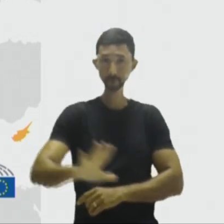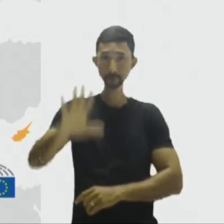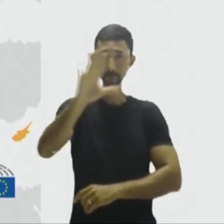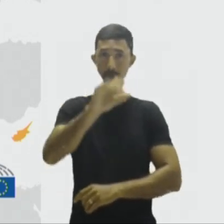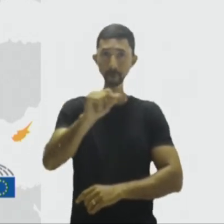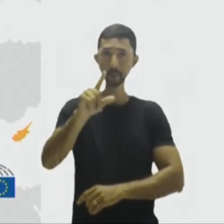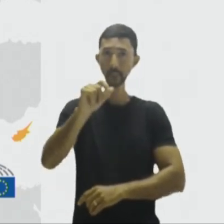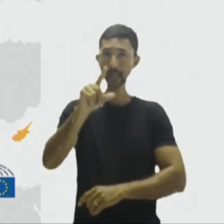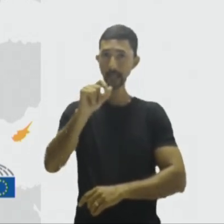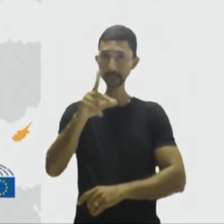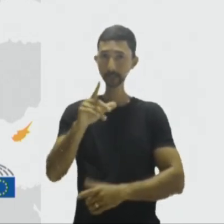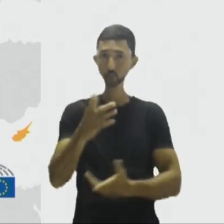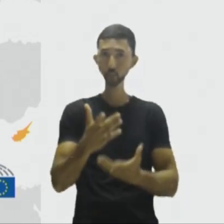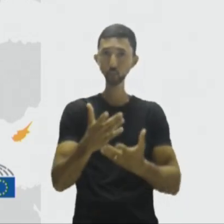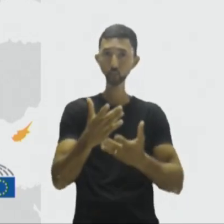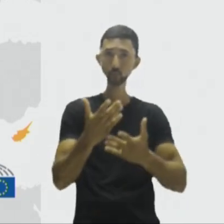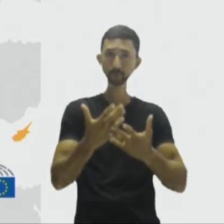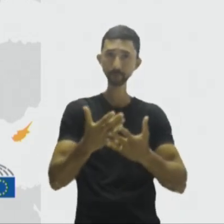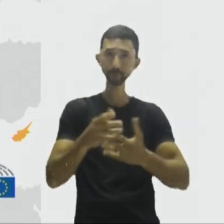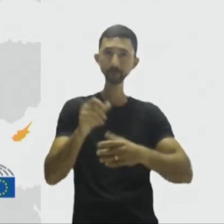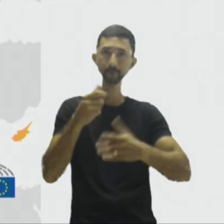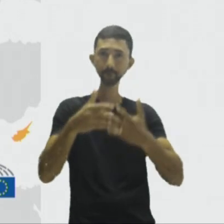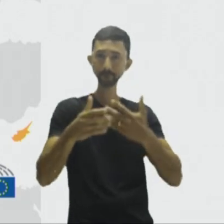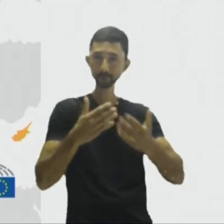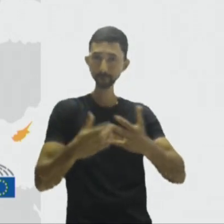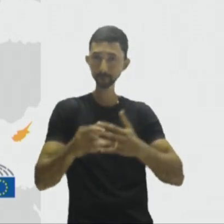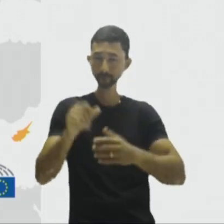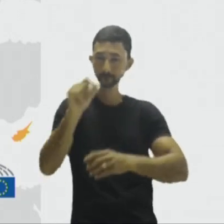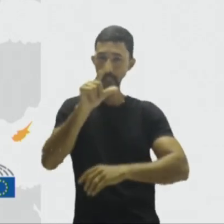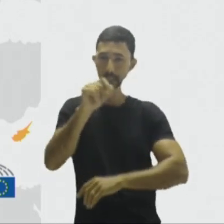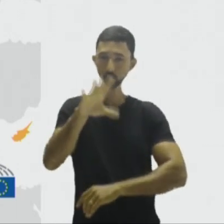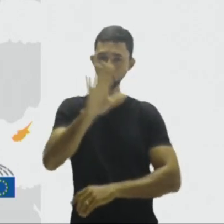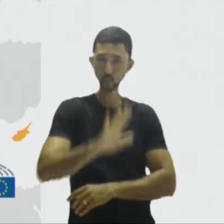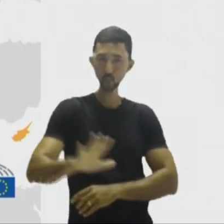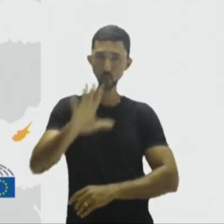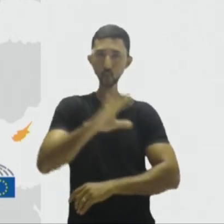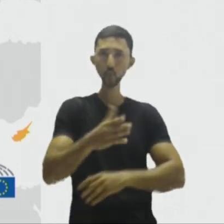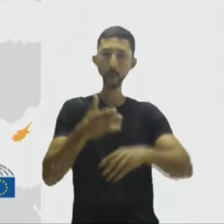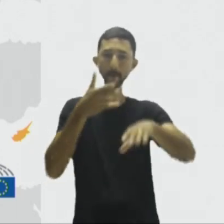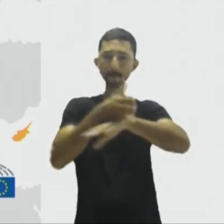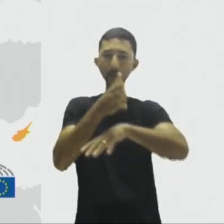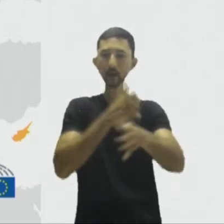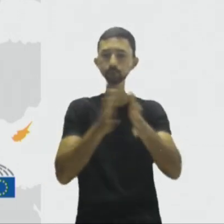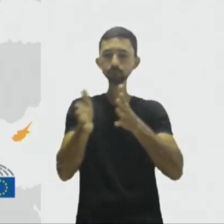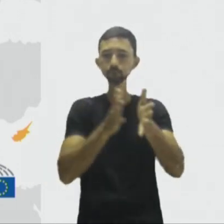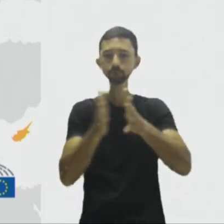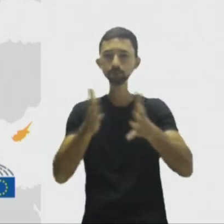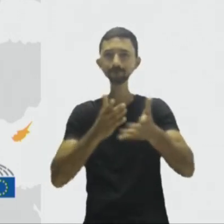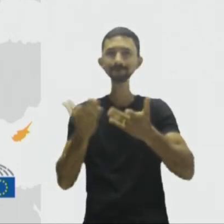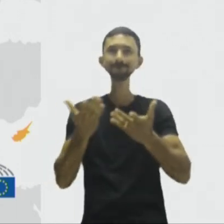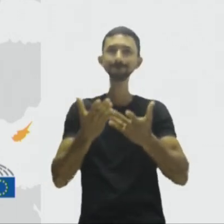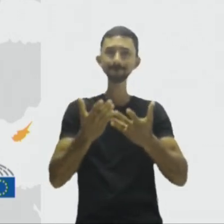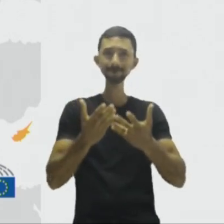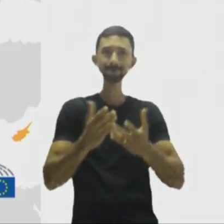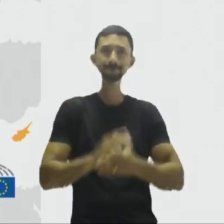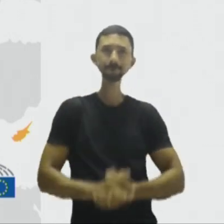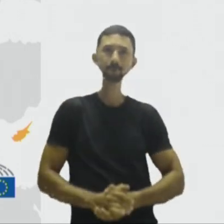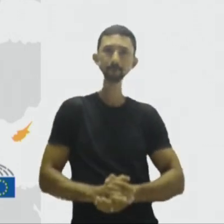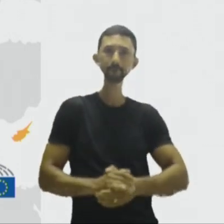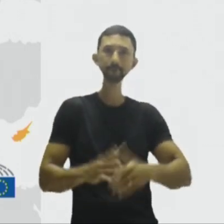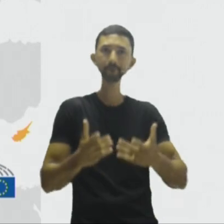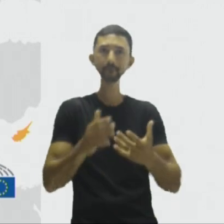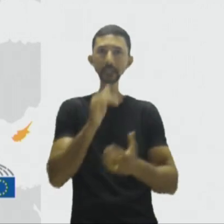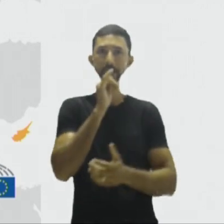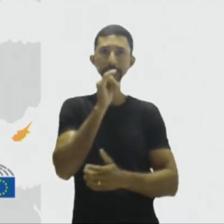tonalidade, eles possuem a inserção no espaço Schengen. os